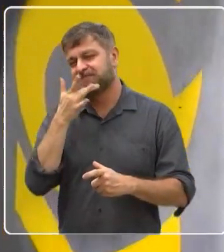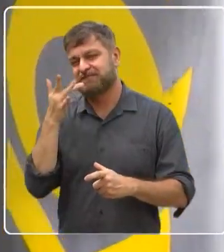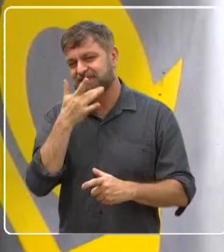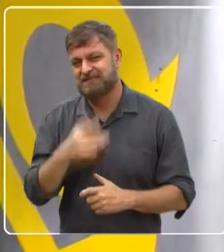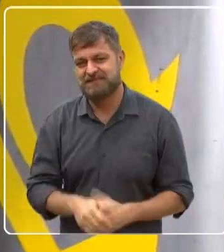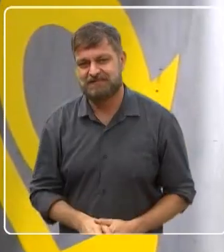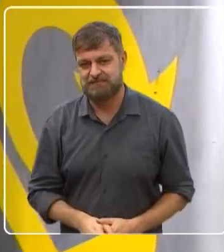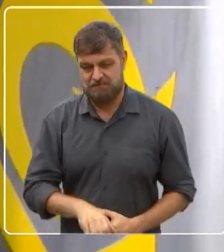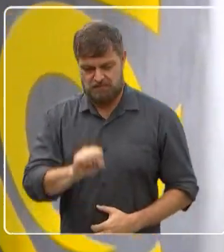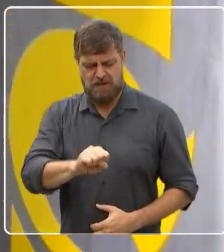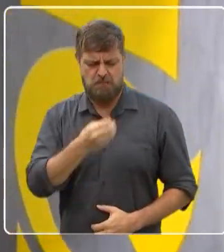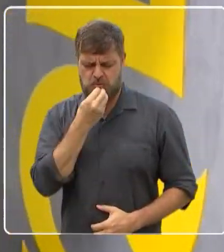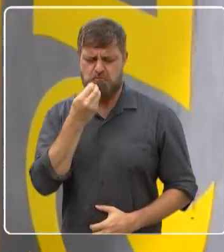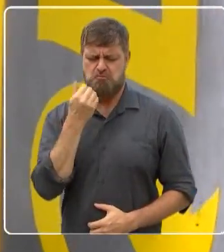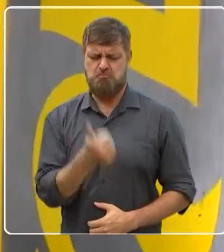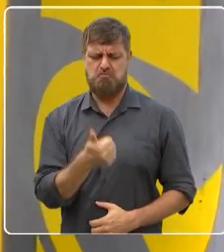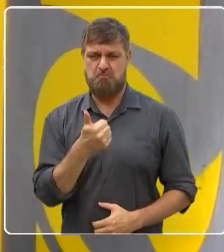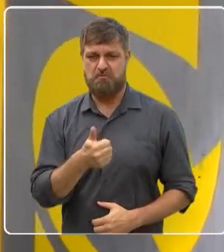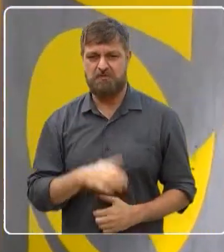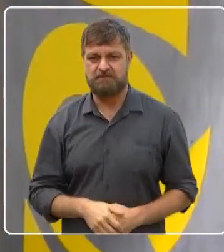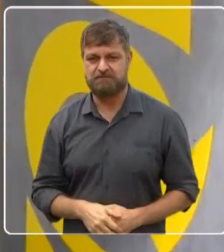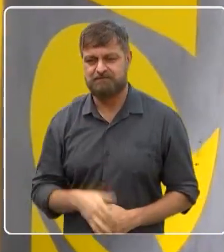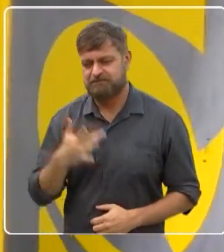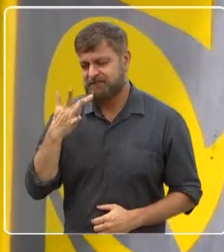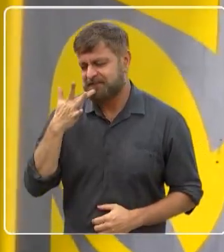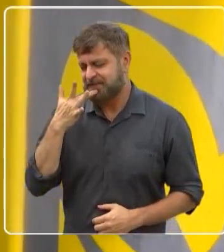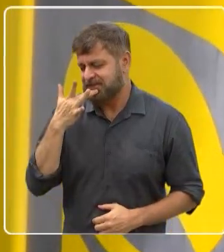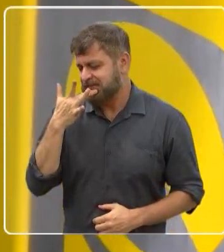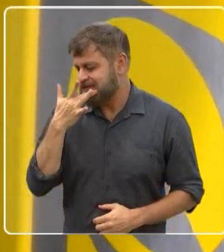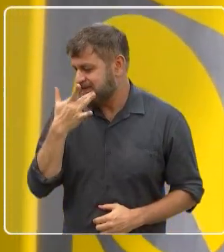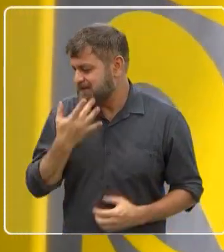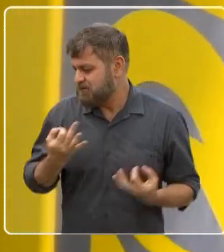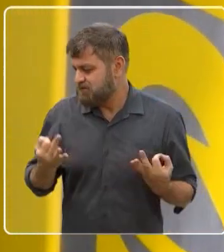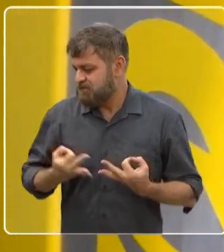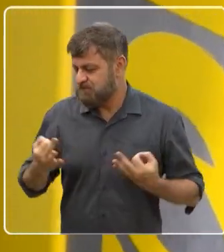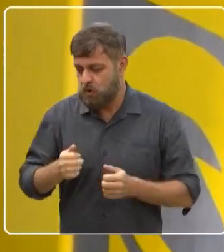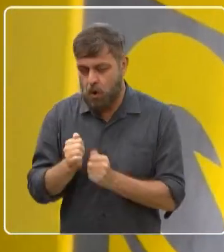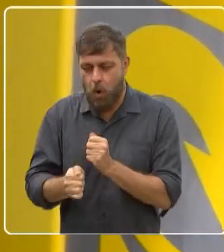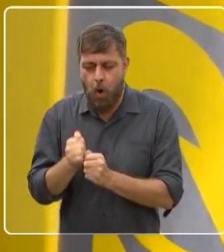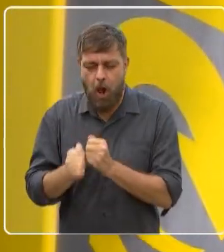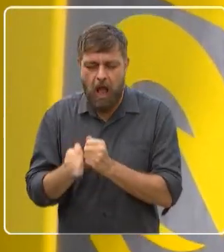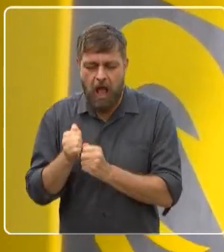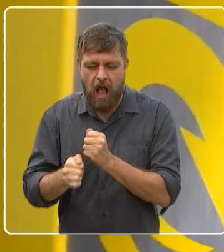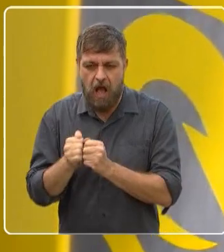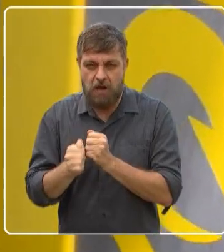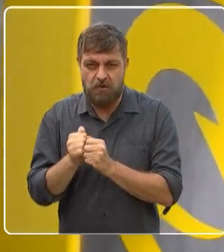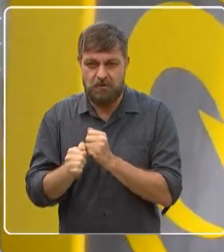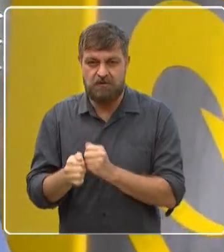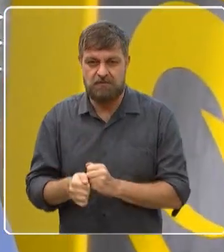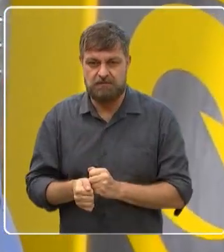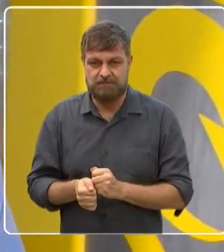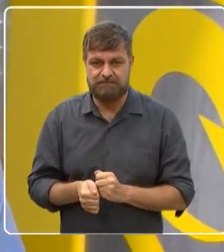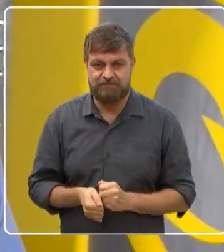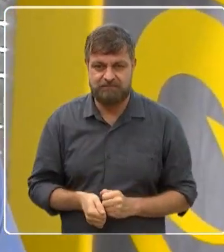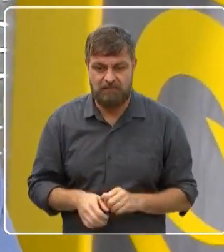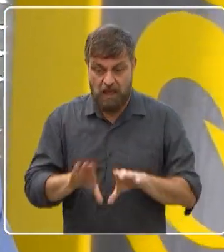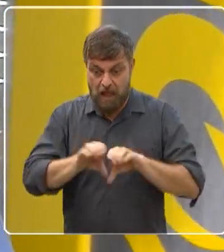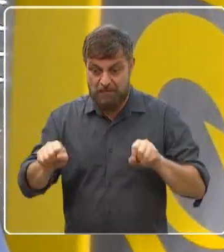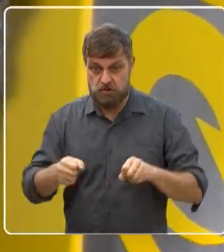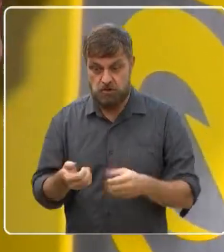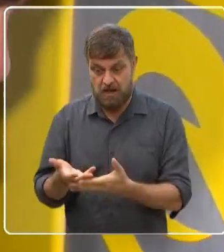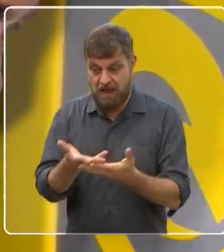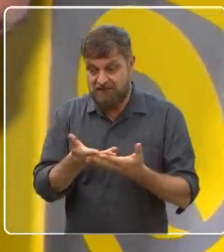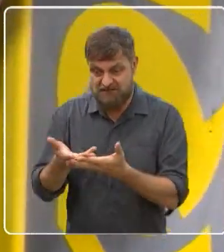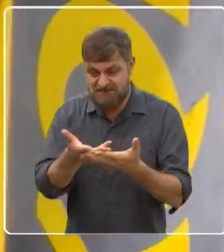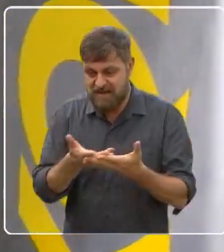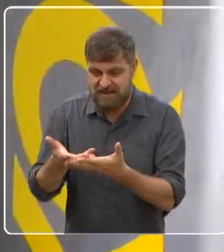Vale a pena. Vale a pena. Saboroso, tempero bom. Um arrozinho com uma farinha de mandioca. Vai